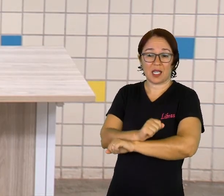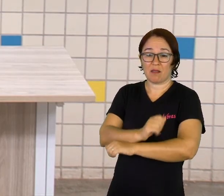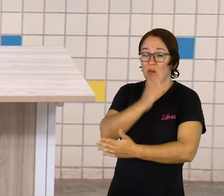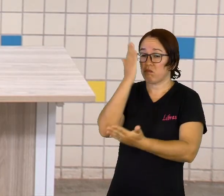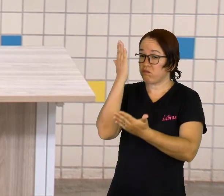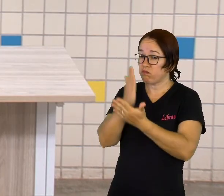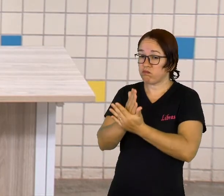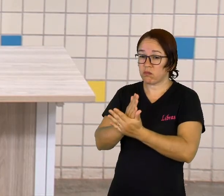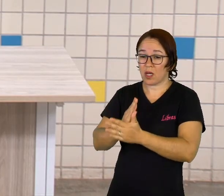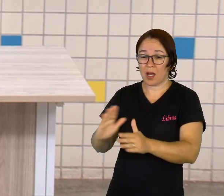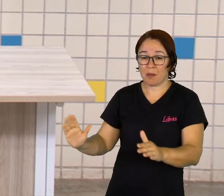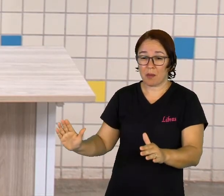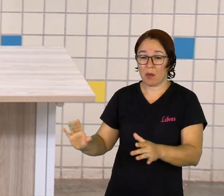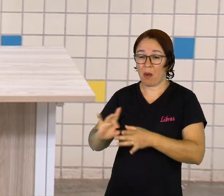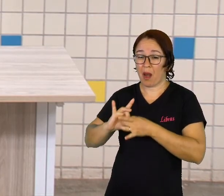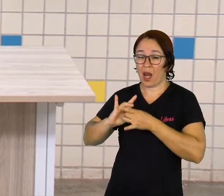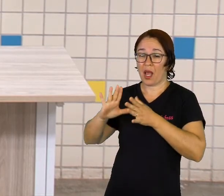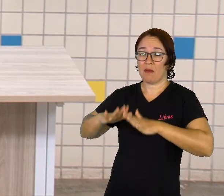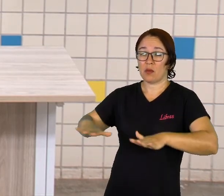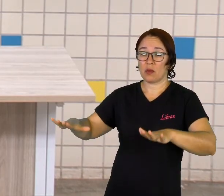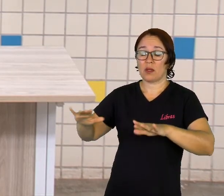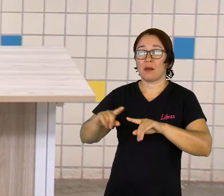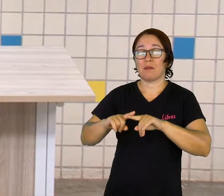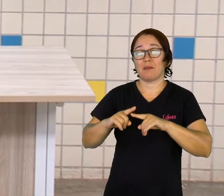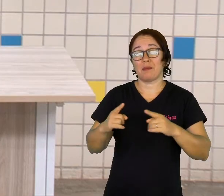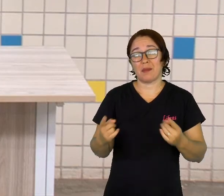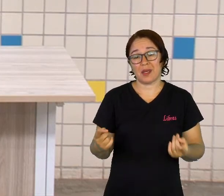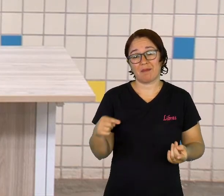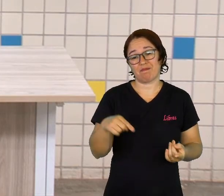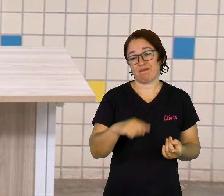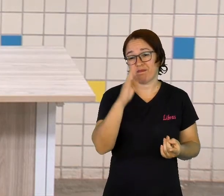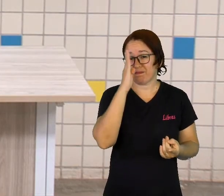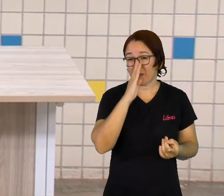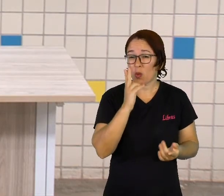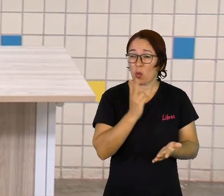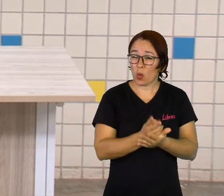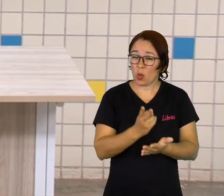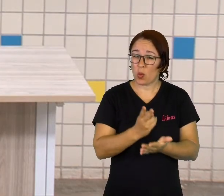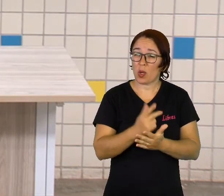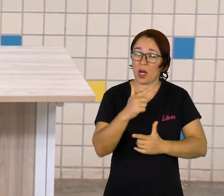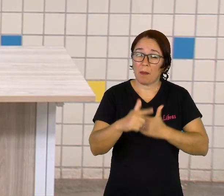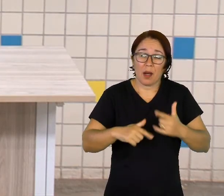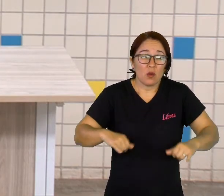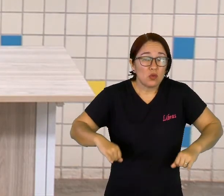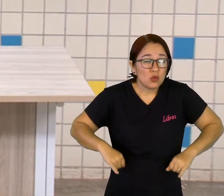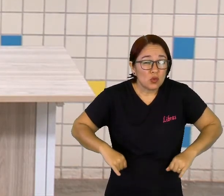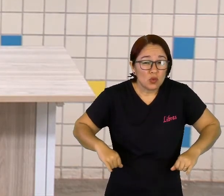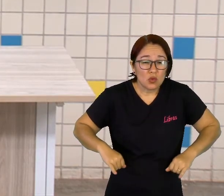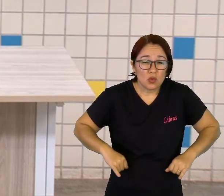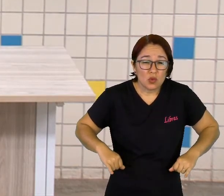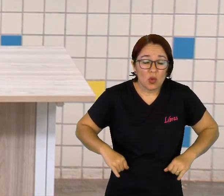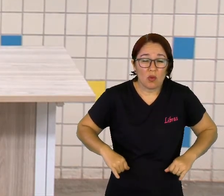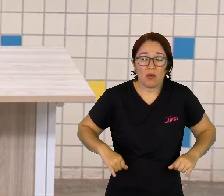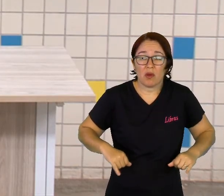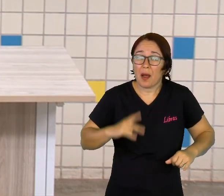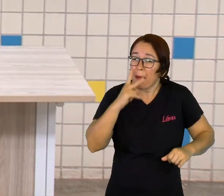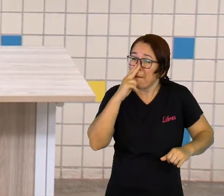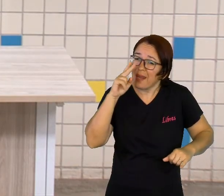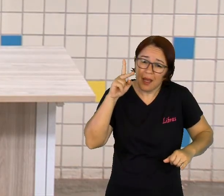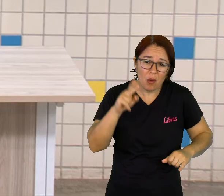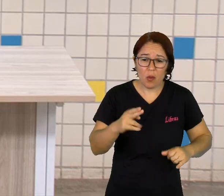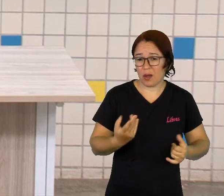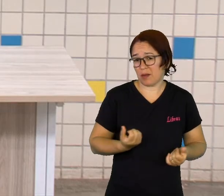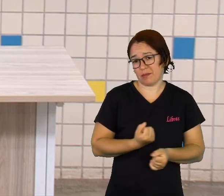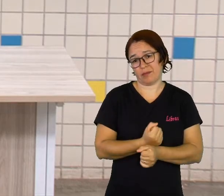estamos caminhando, não é, crianças, para chegar um dia podermos falar que isso acabou no nosso país